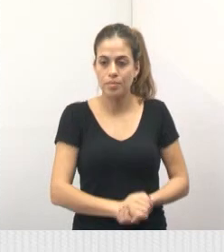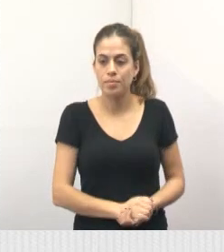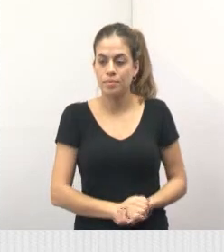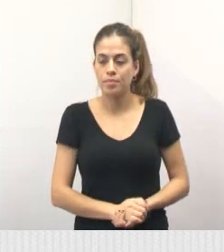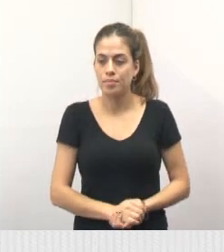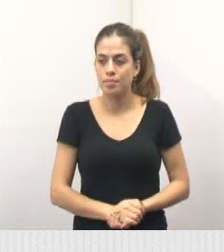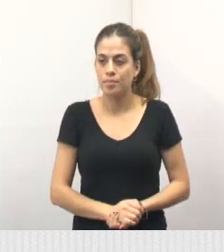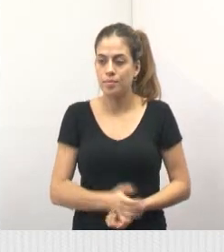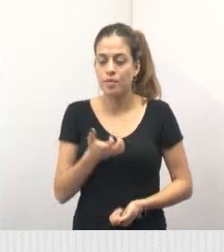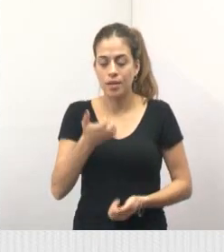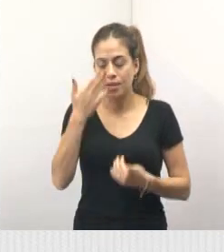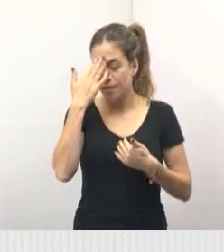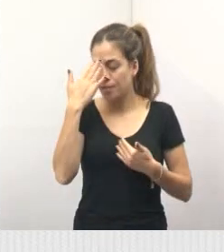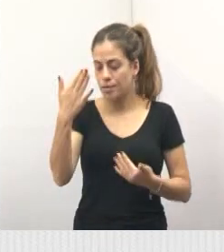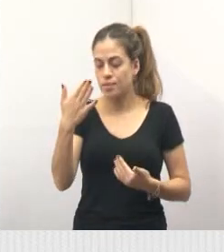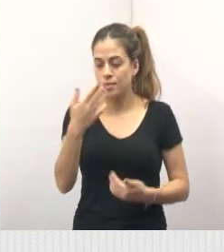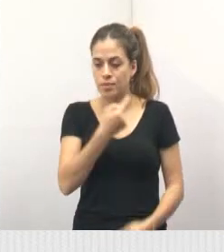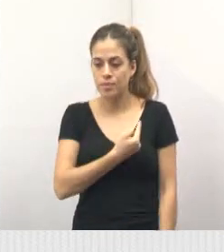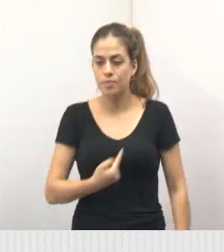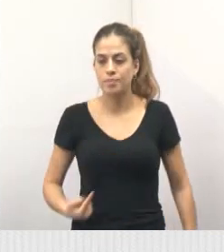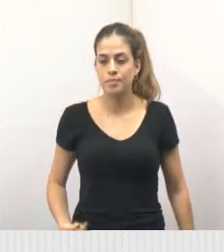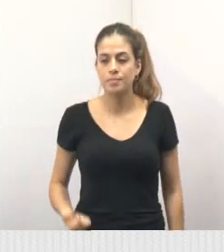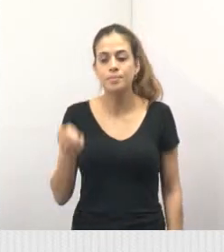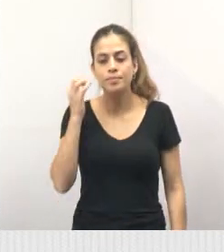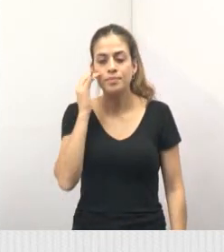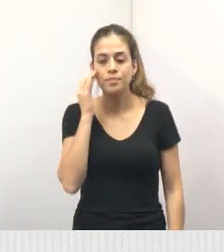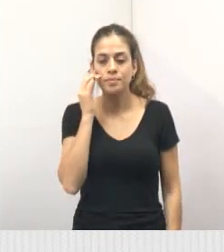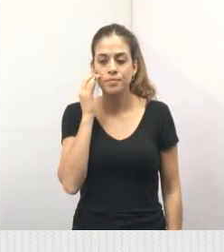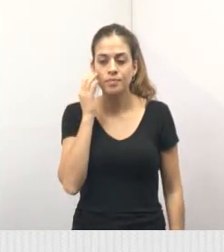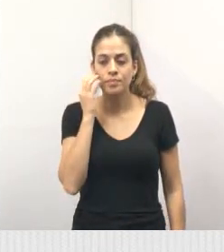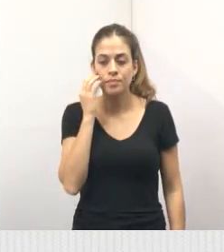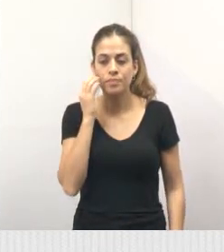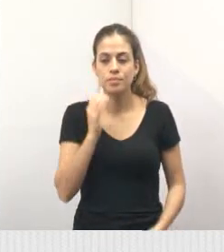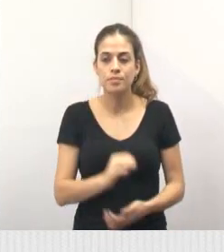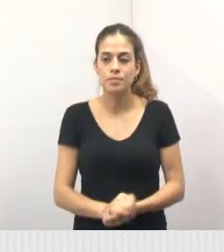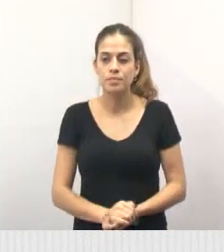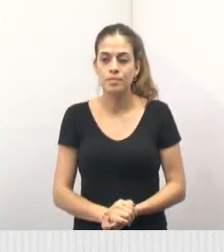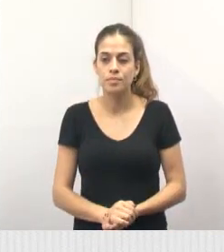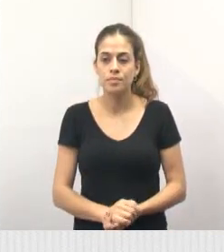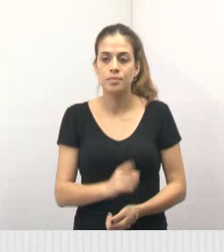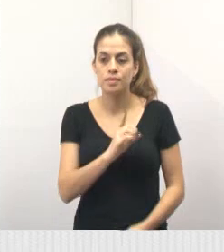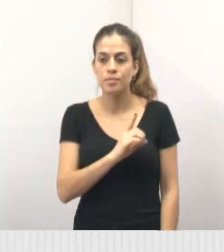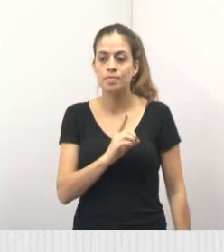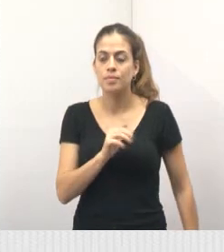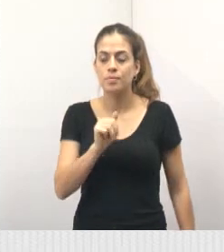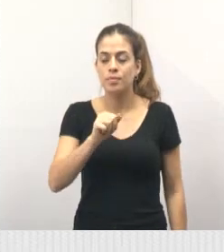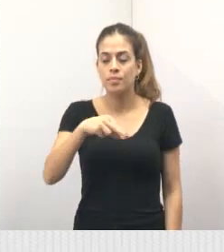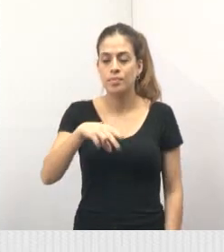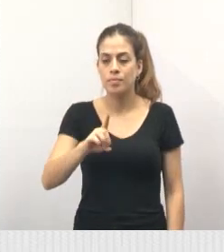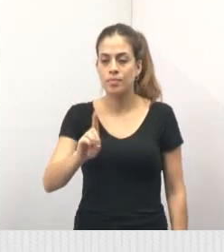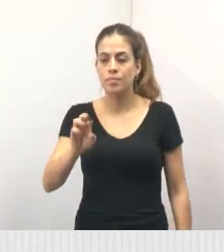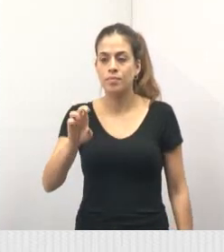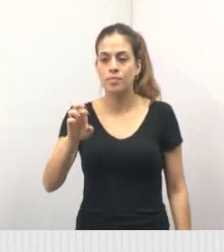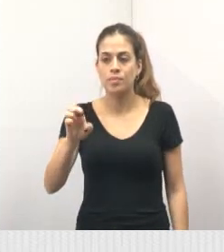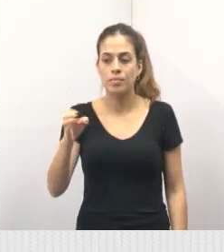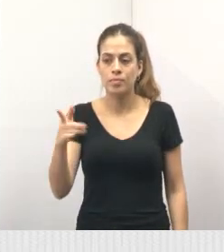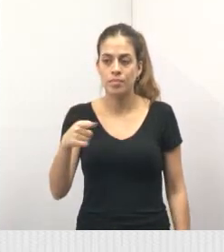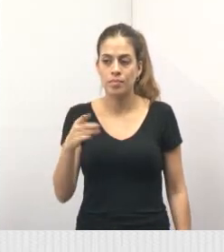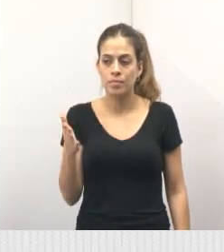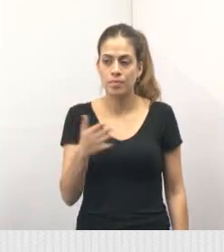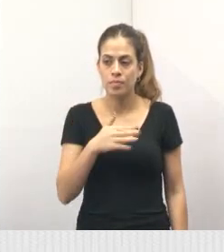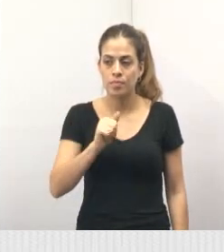Queremos agradecer ao governador Tarcísio de Freitas e ao deputado André do Prado, que intermediou